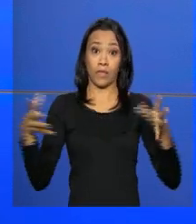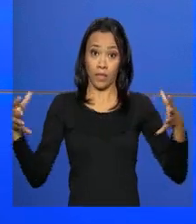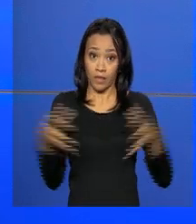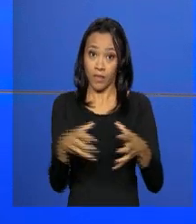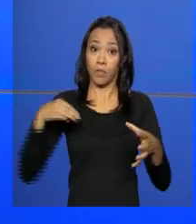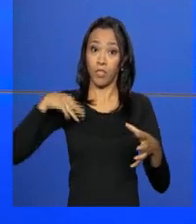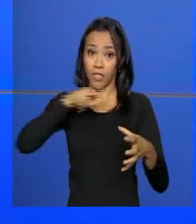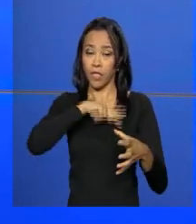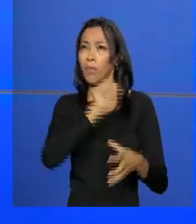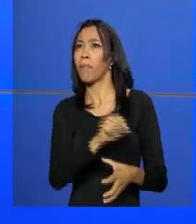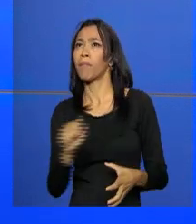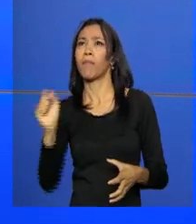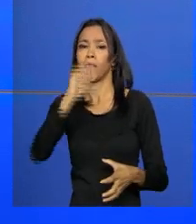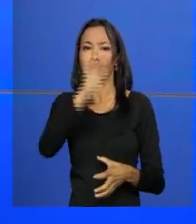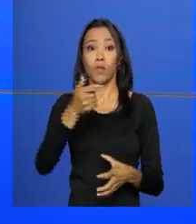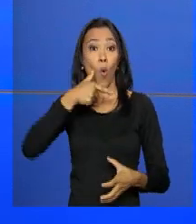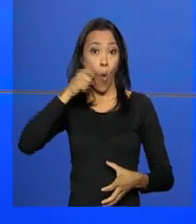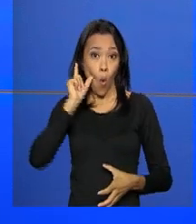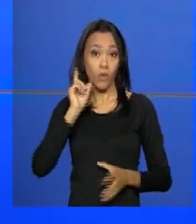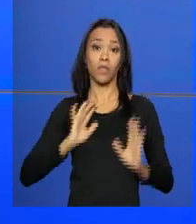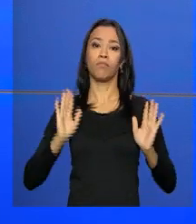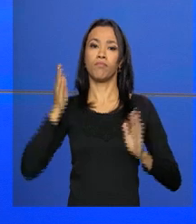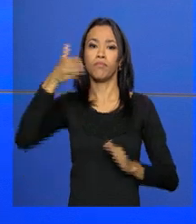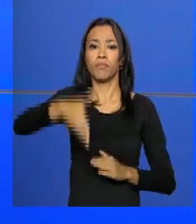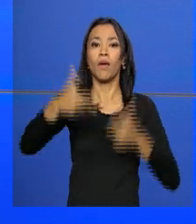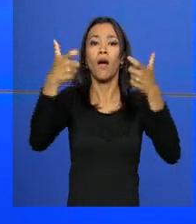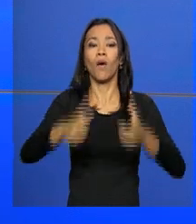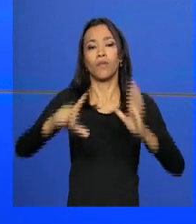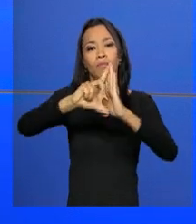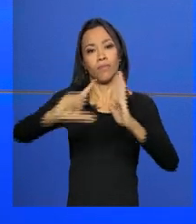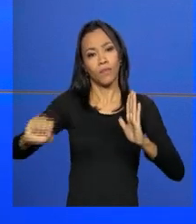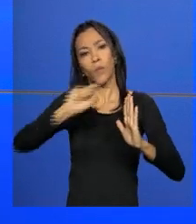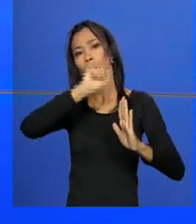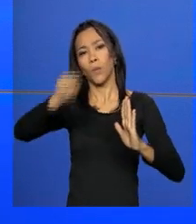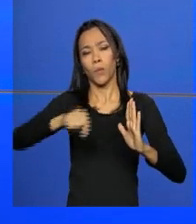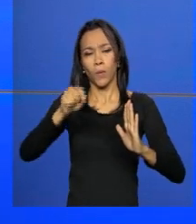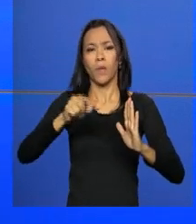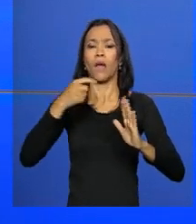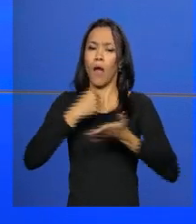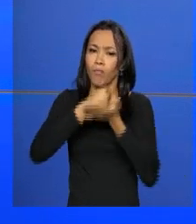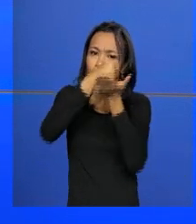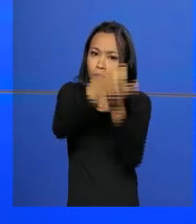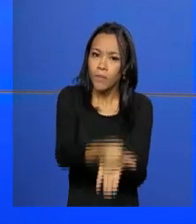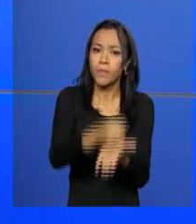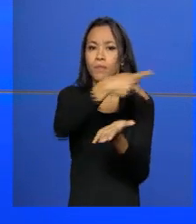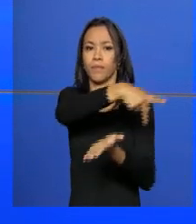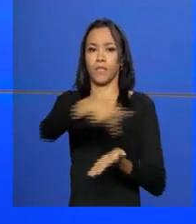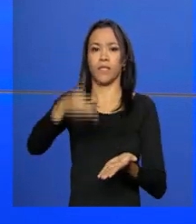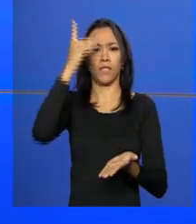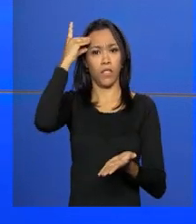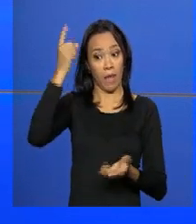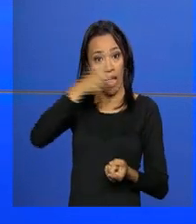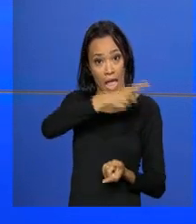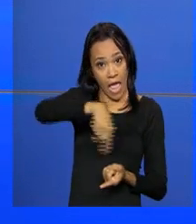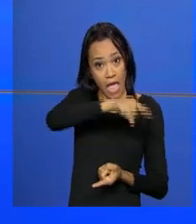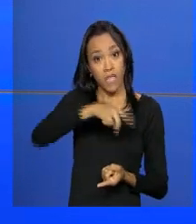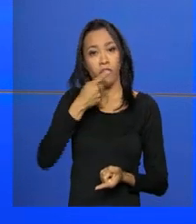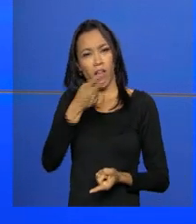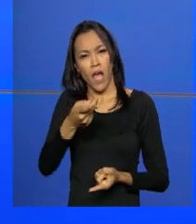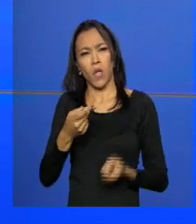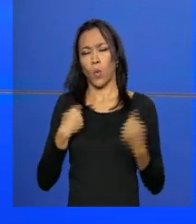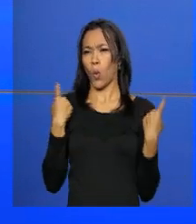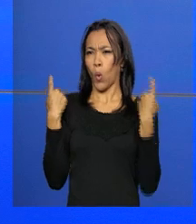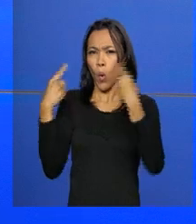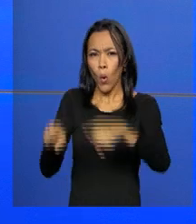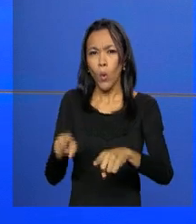Público de todo o país, estiveram ontem no Palácio do Planalto, em ato de apoio à presidenta Dilma Rousseff. Eles denunciaram a conduta